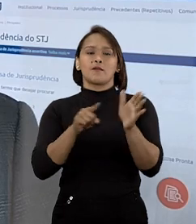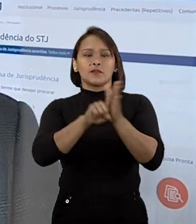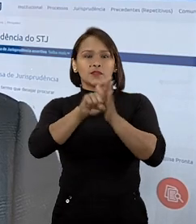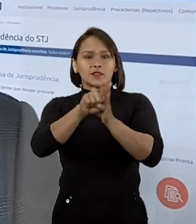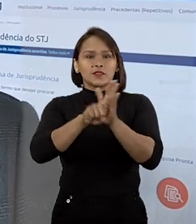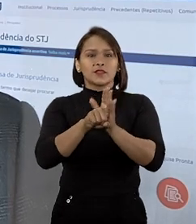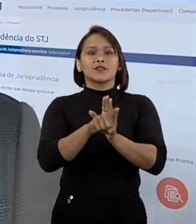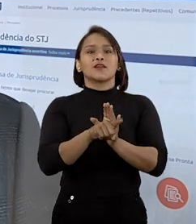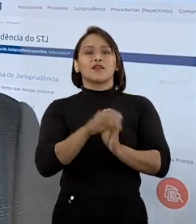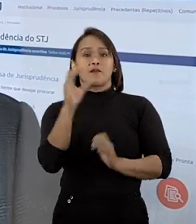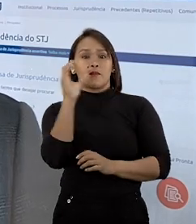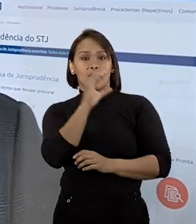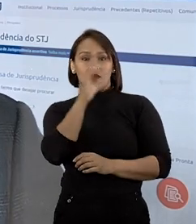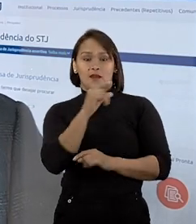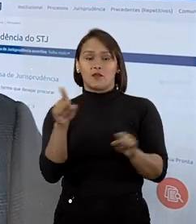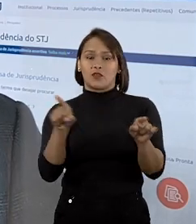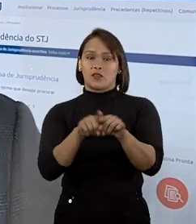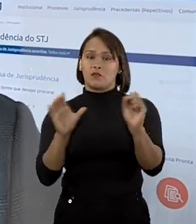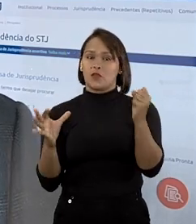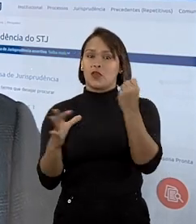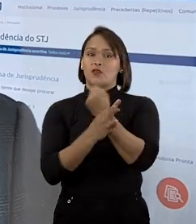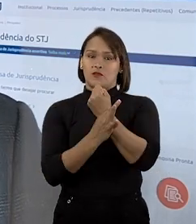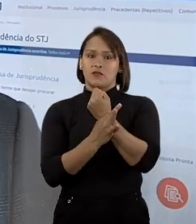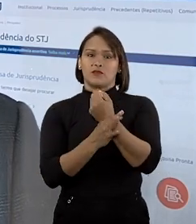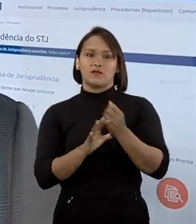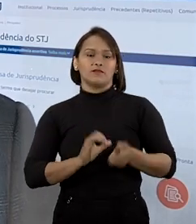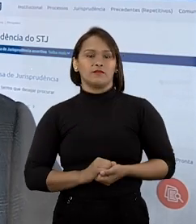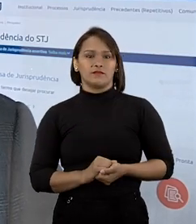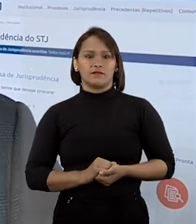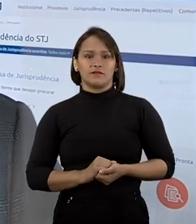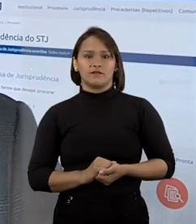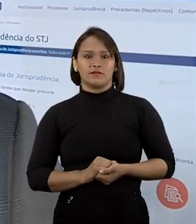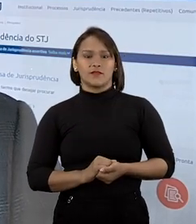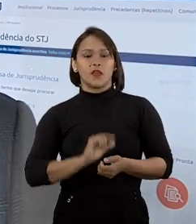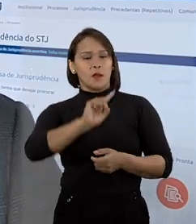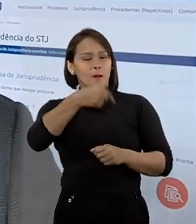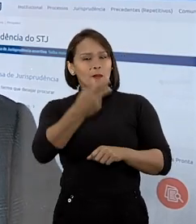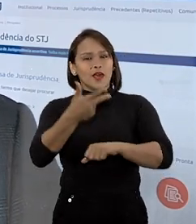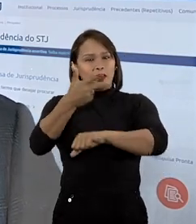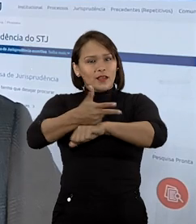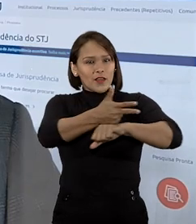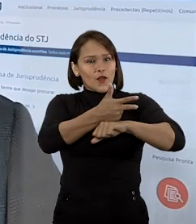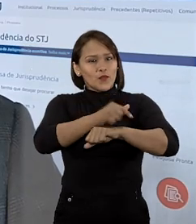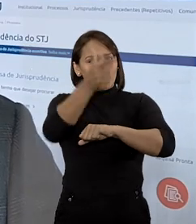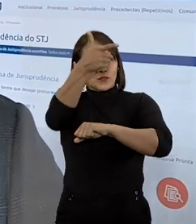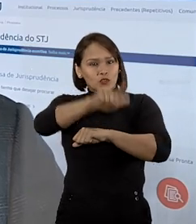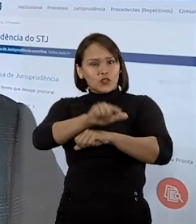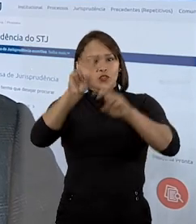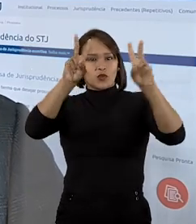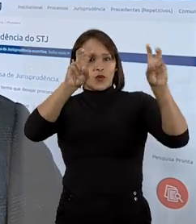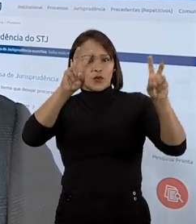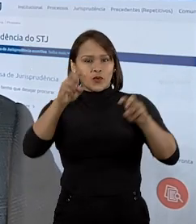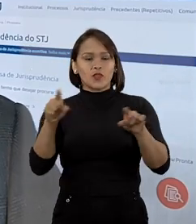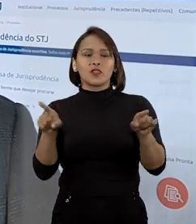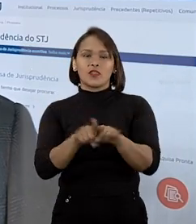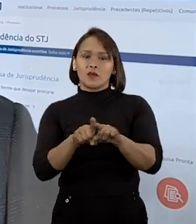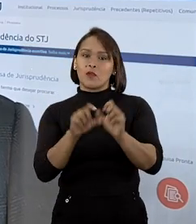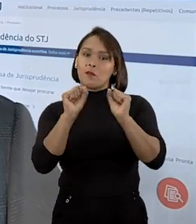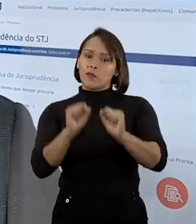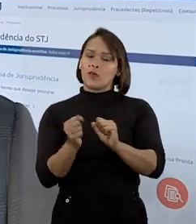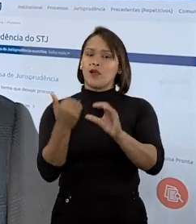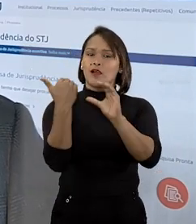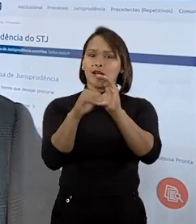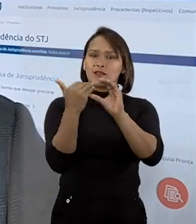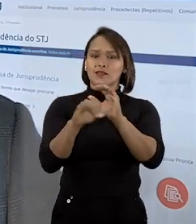pesquisa mais eficiente e mais confiável. Para rever esse e outros temas do seu interesse,